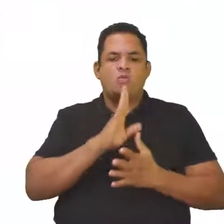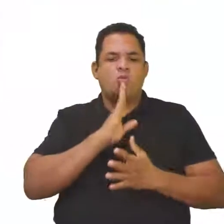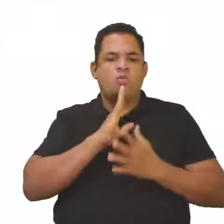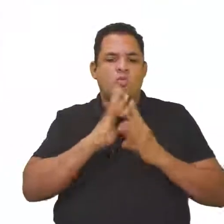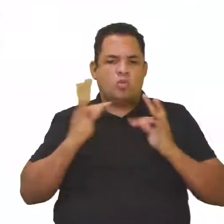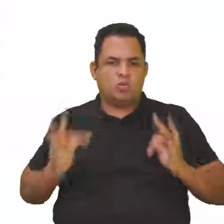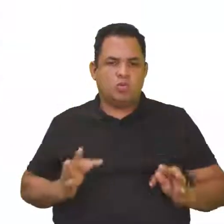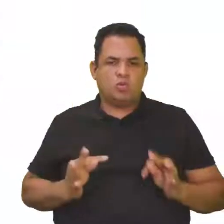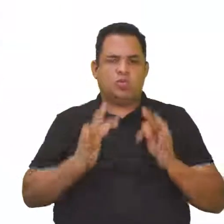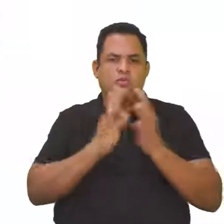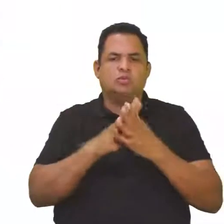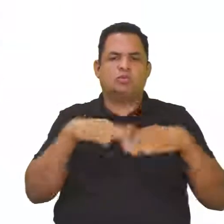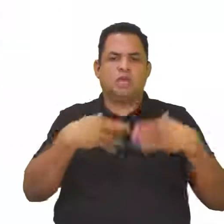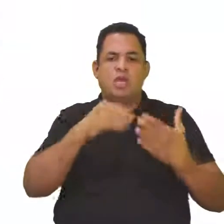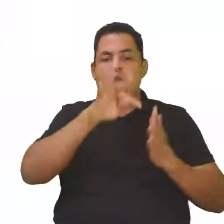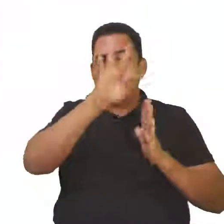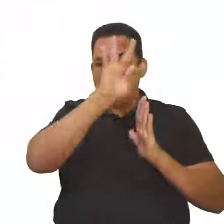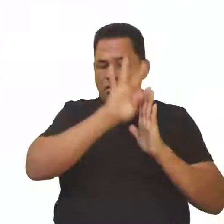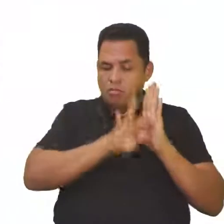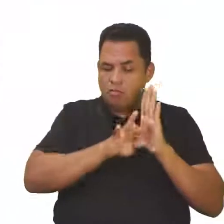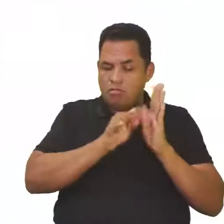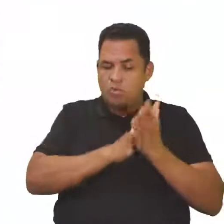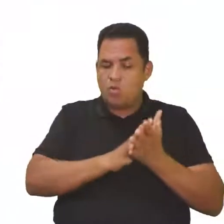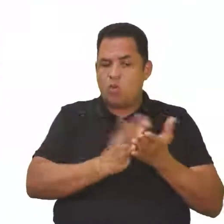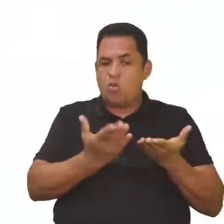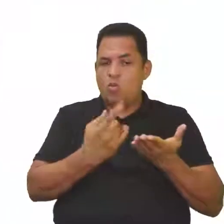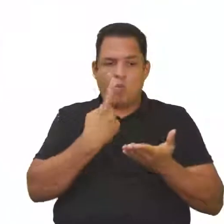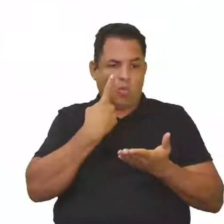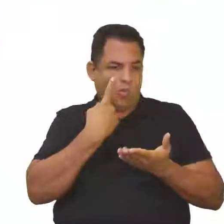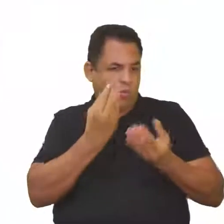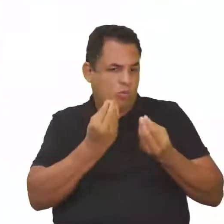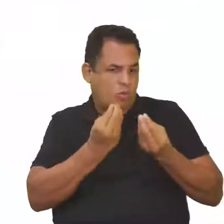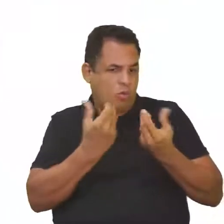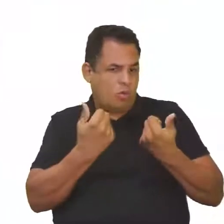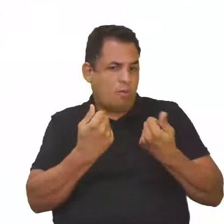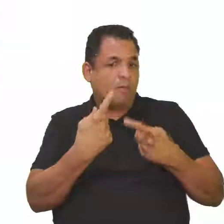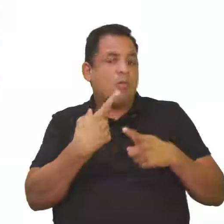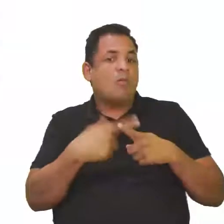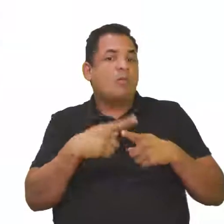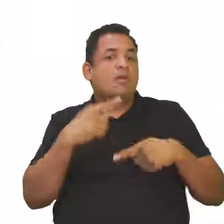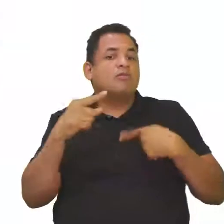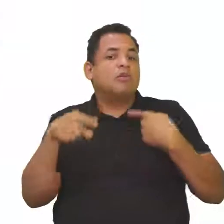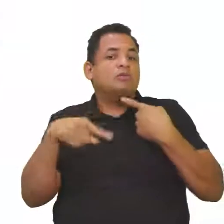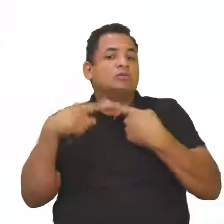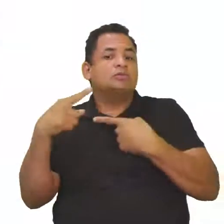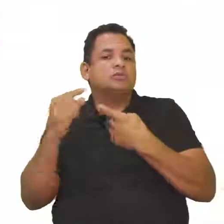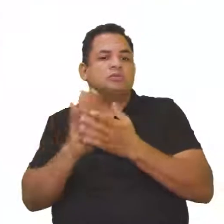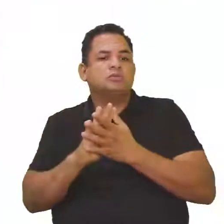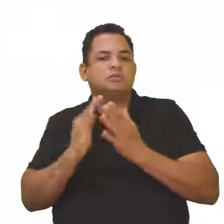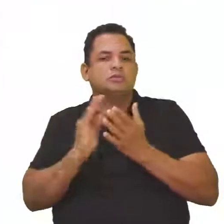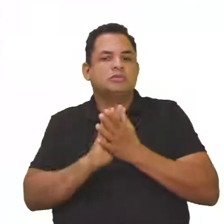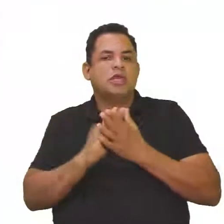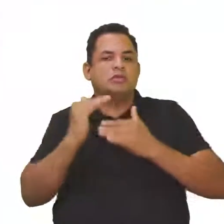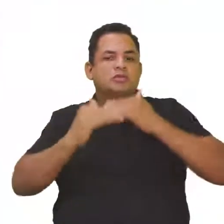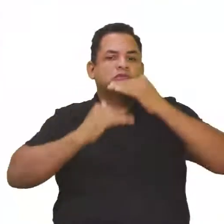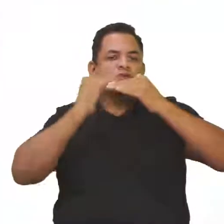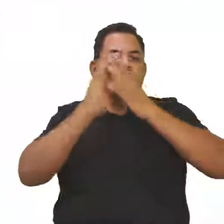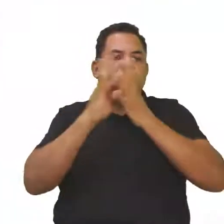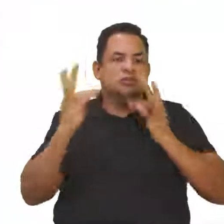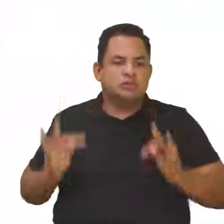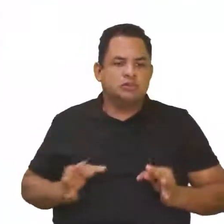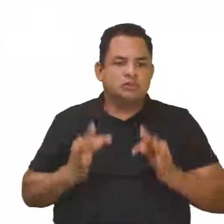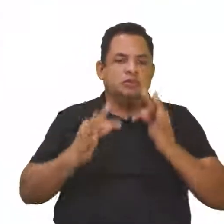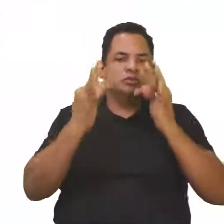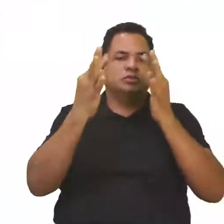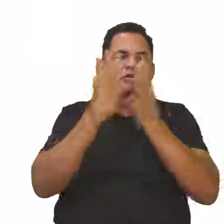A partir da leitura do texto, identifique a possível consequência do avanço da técnica sobre o